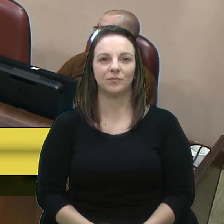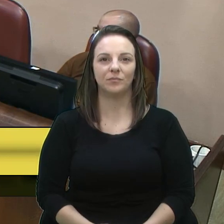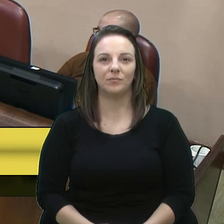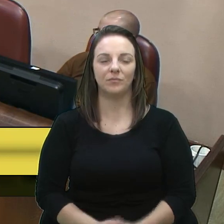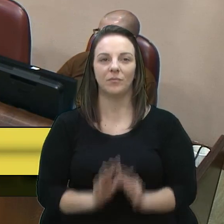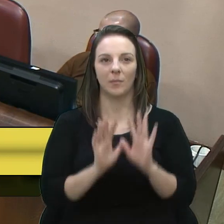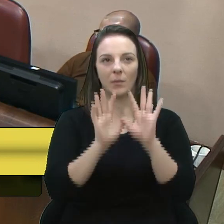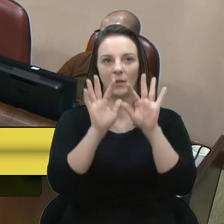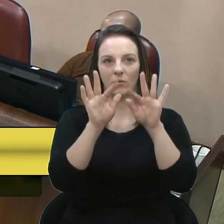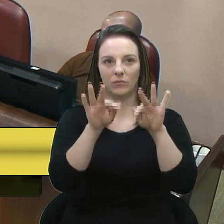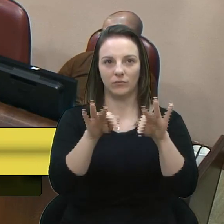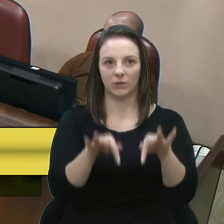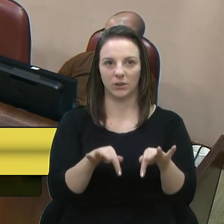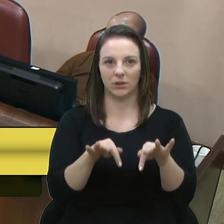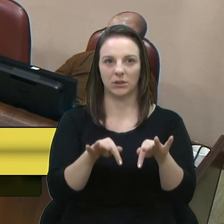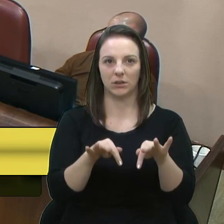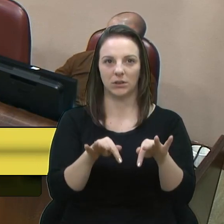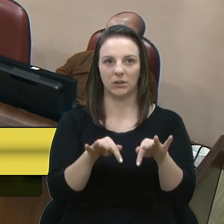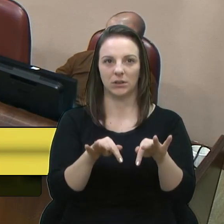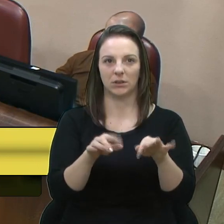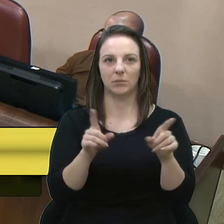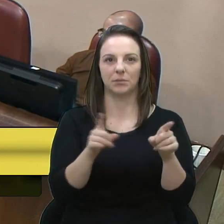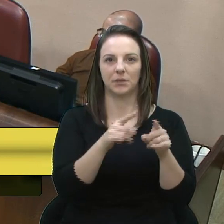Enceradas as pequenas comunicações... E aí